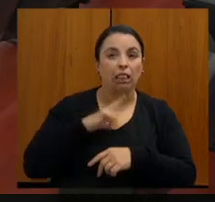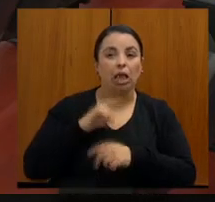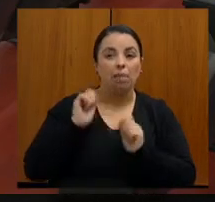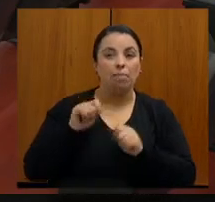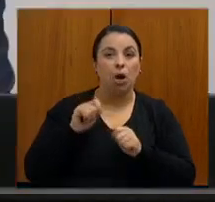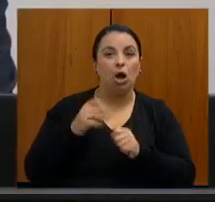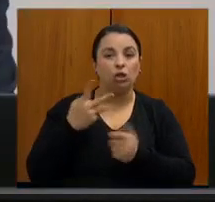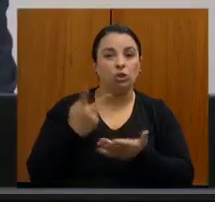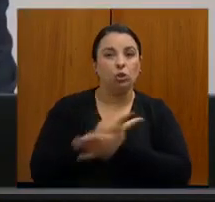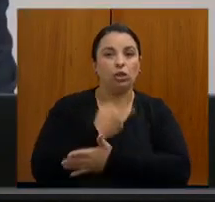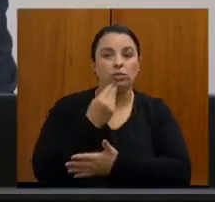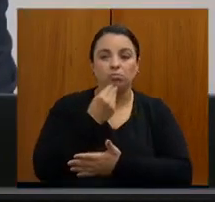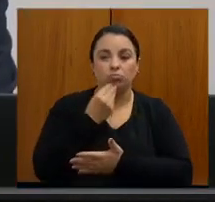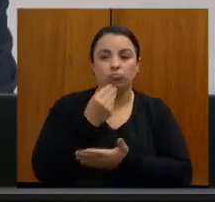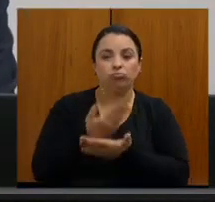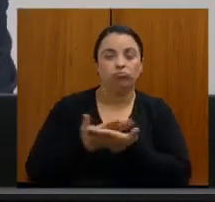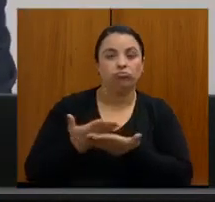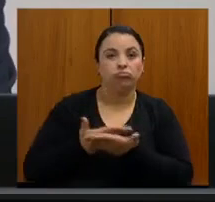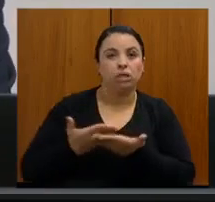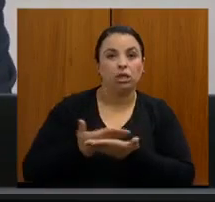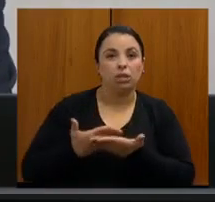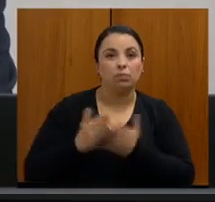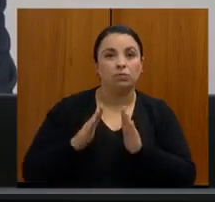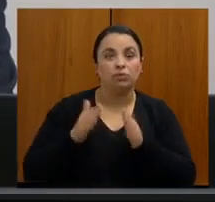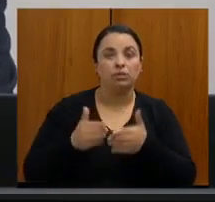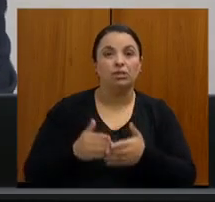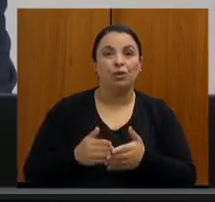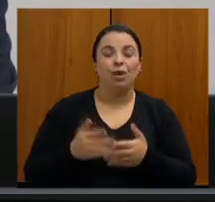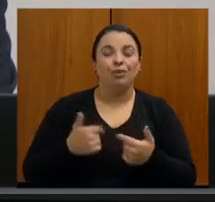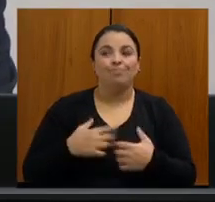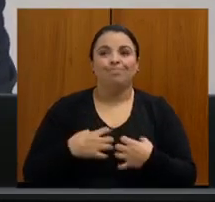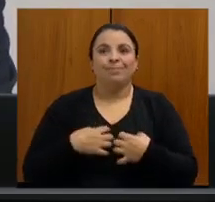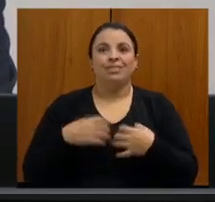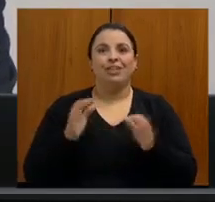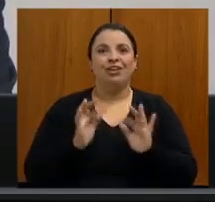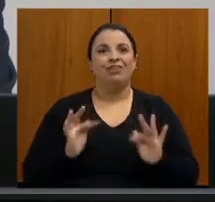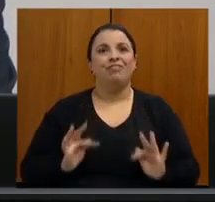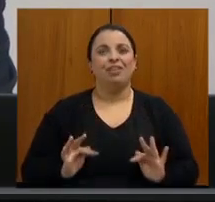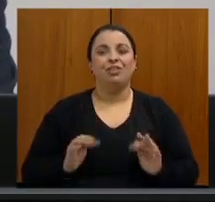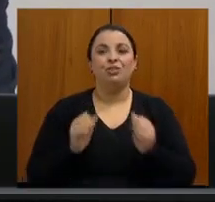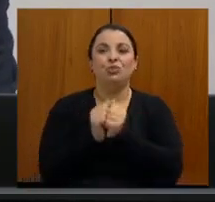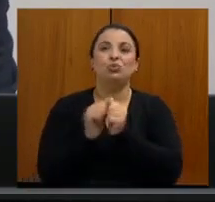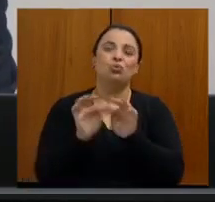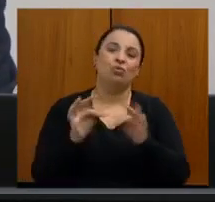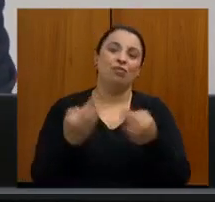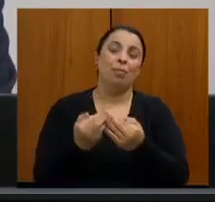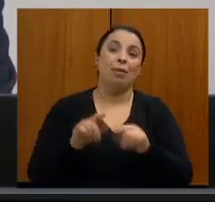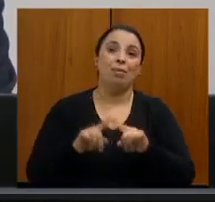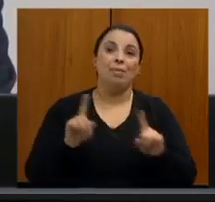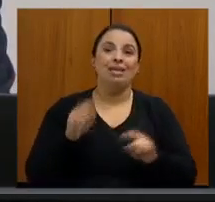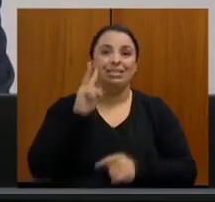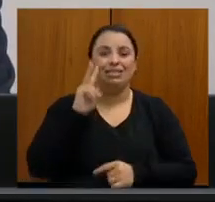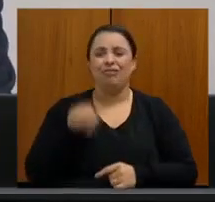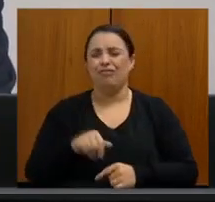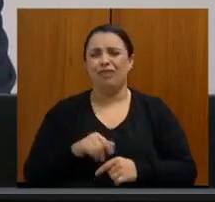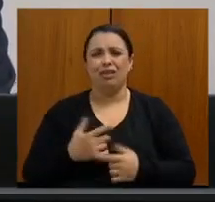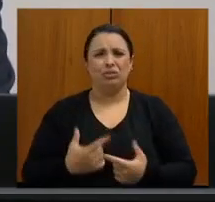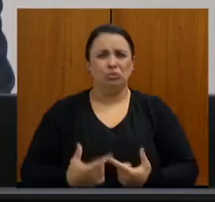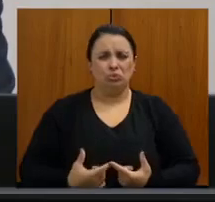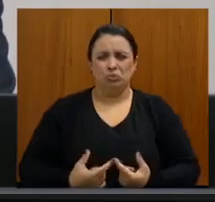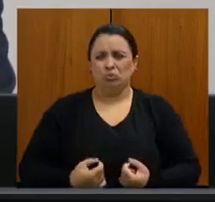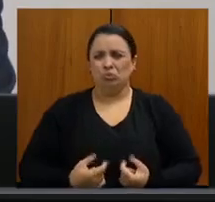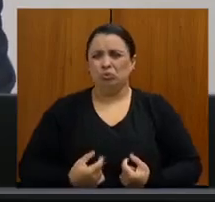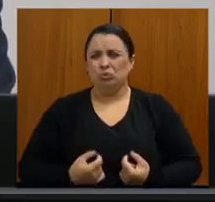efetivo, que você vai curar o paciente, dá até uma satisfação, você fica feliz junto com a família, mas quando você depara com um tumor